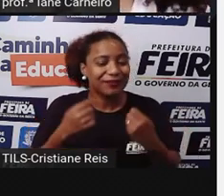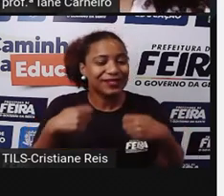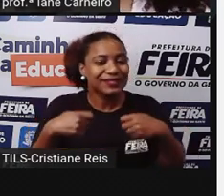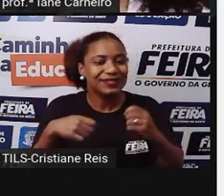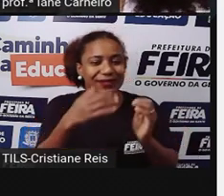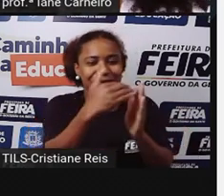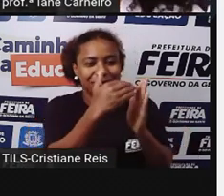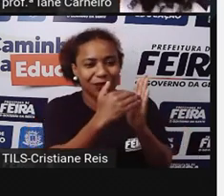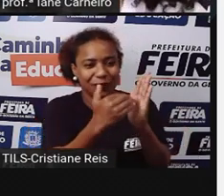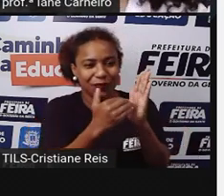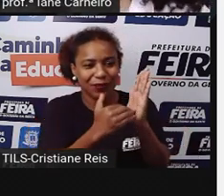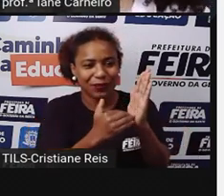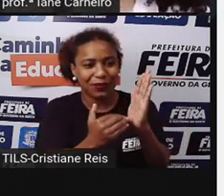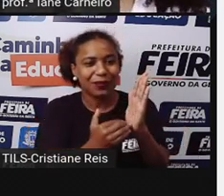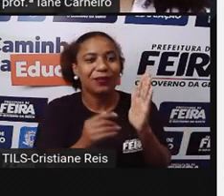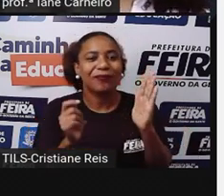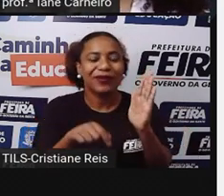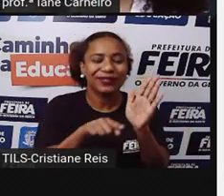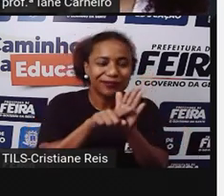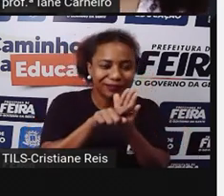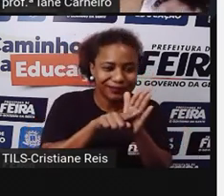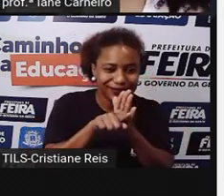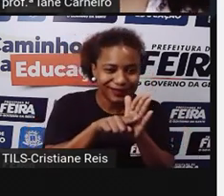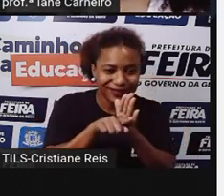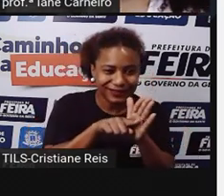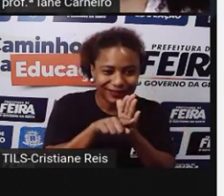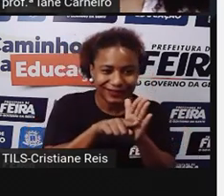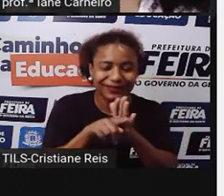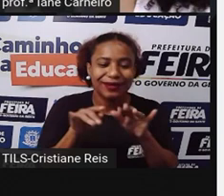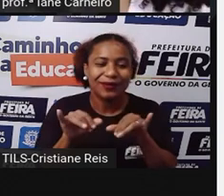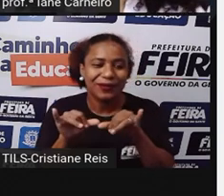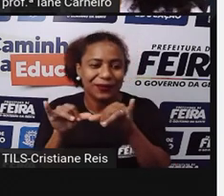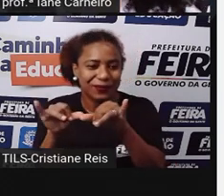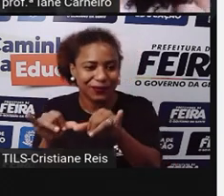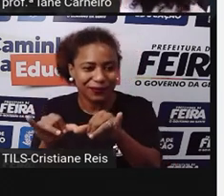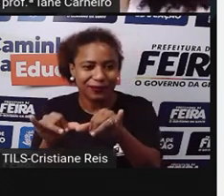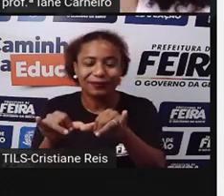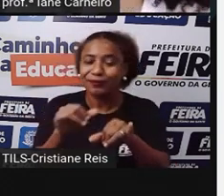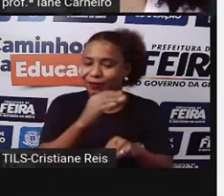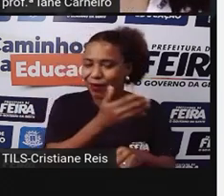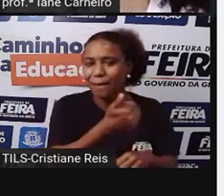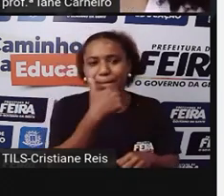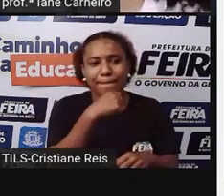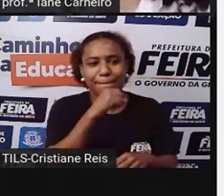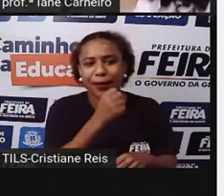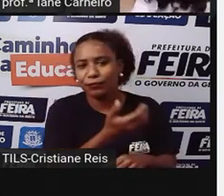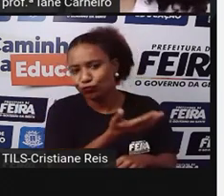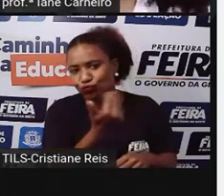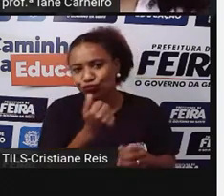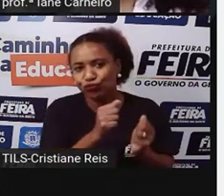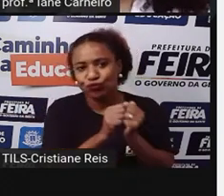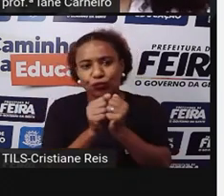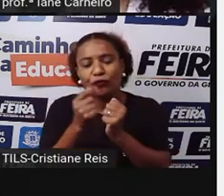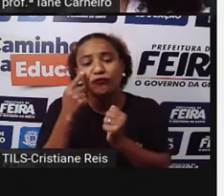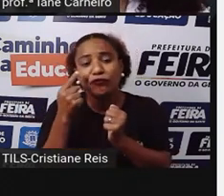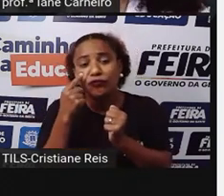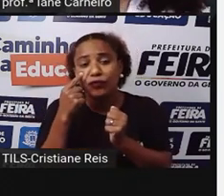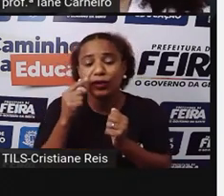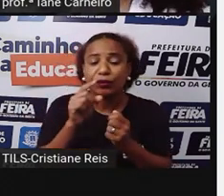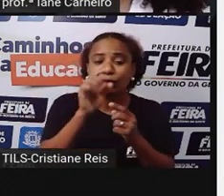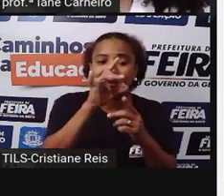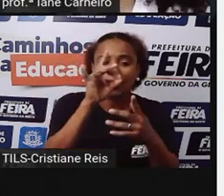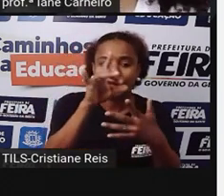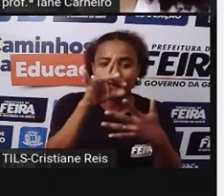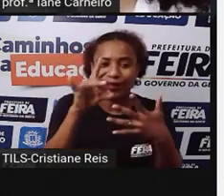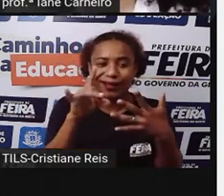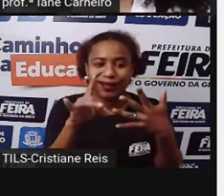pode fazer uma pesquisa Aí se tiver alguma Mercearia Perto de sua casa Chama a mamãe Ou o papai Pra ir com você Pra você ver o preço De cada um deles